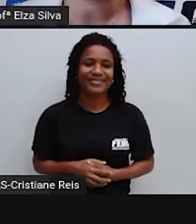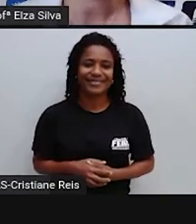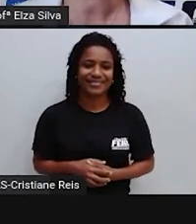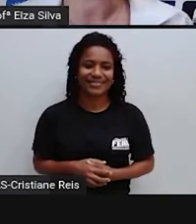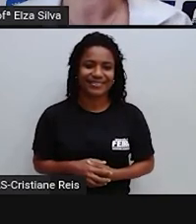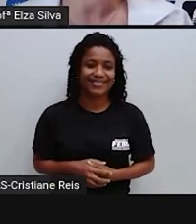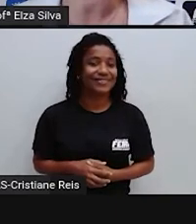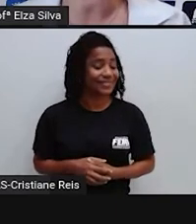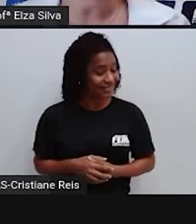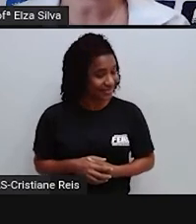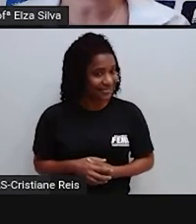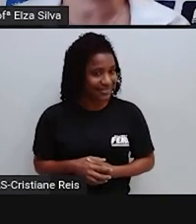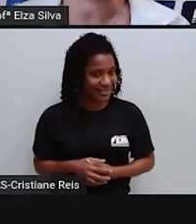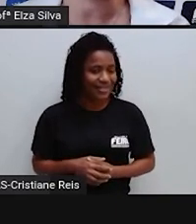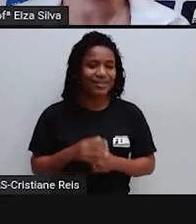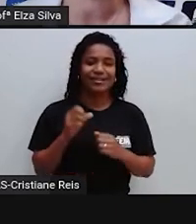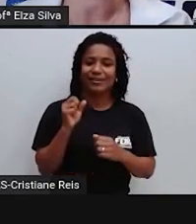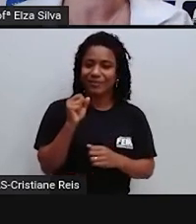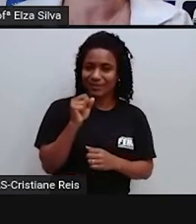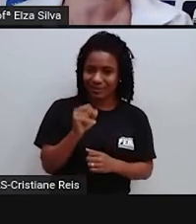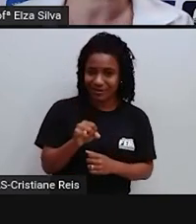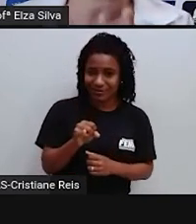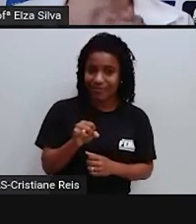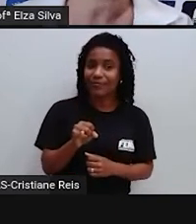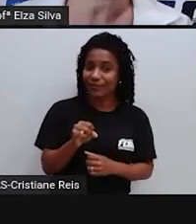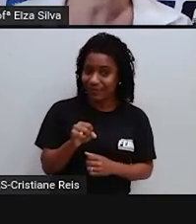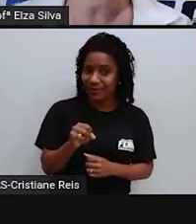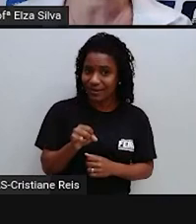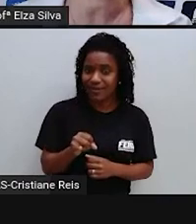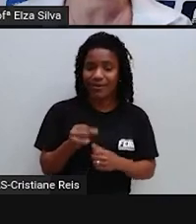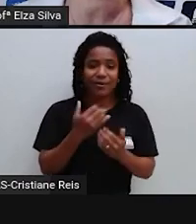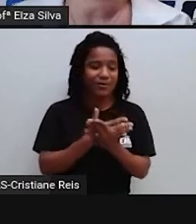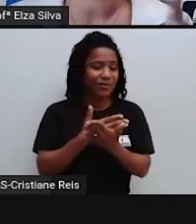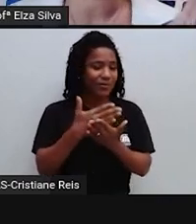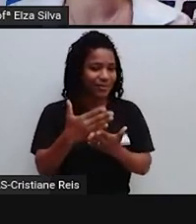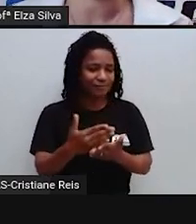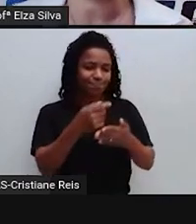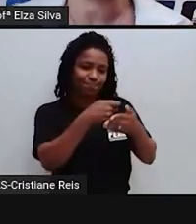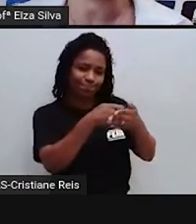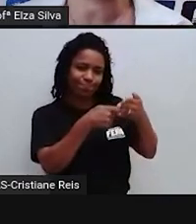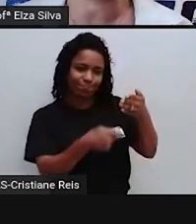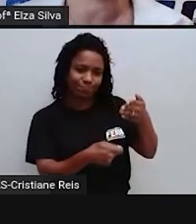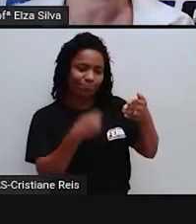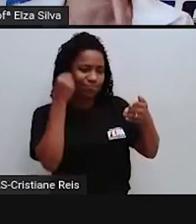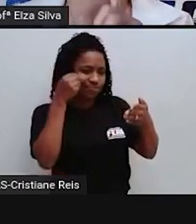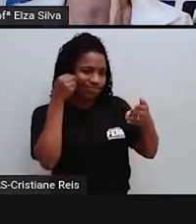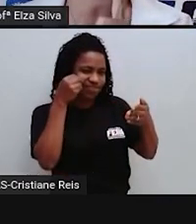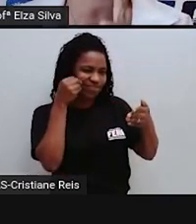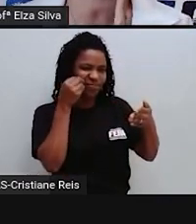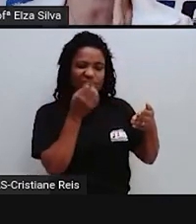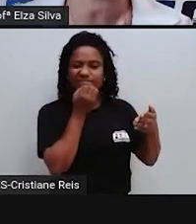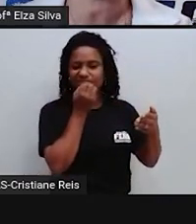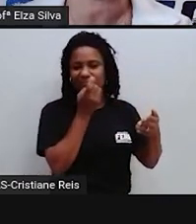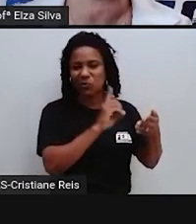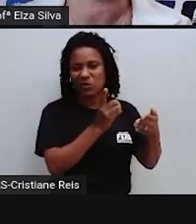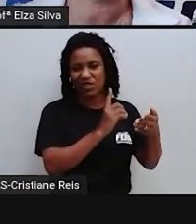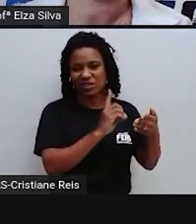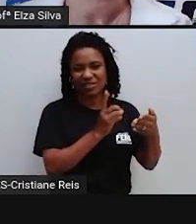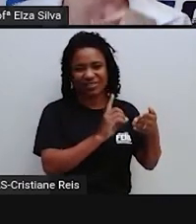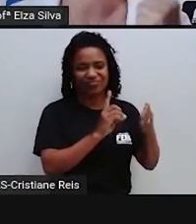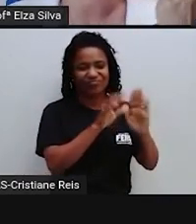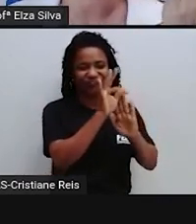Então se na primeira vez Você começar a produzir O seu relato E achar que não está legal Não desista